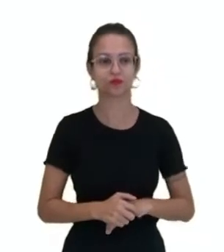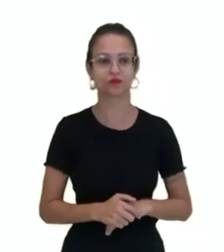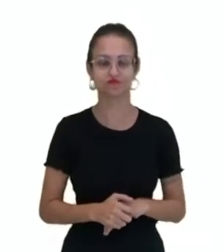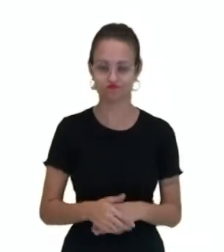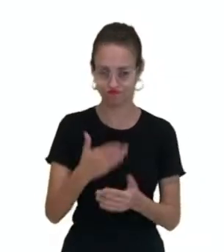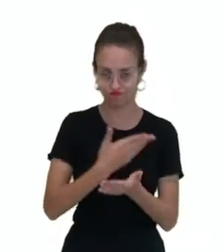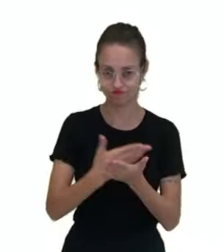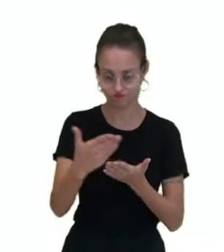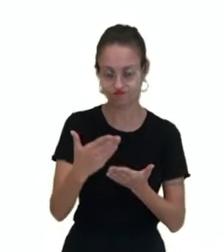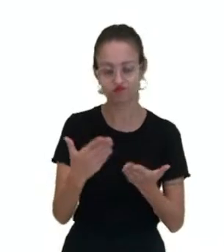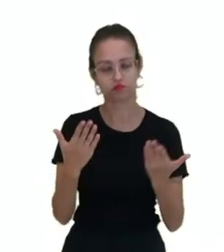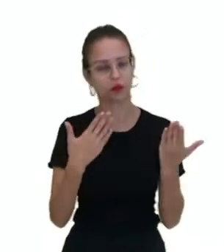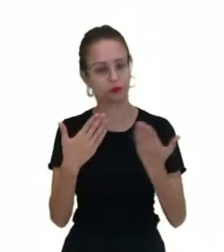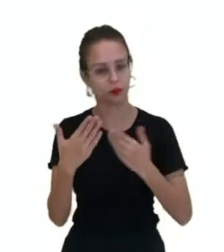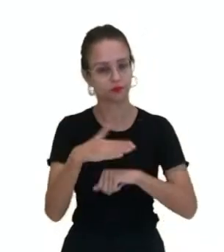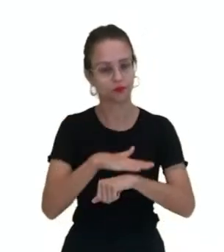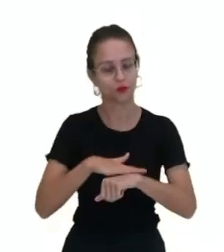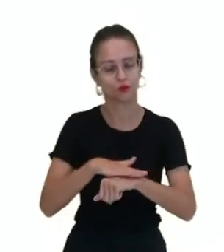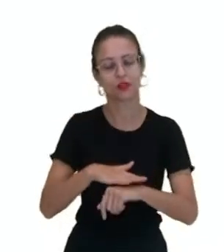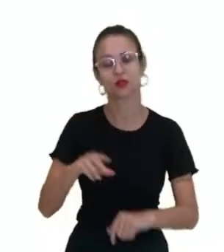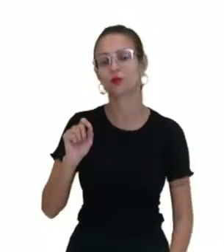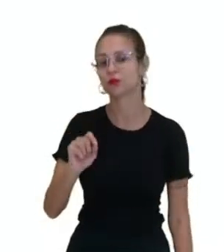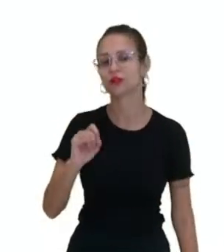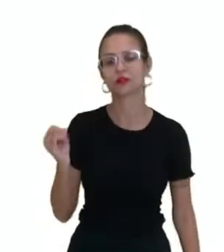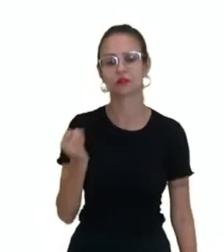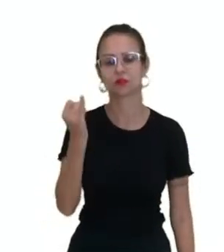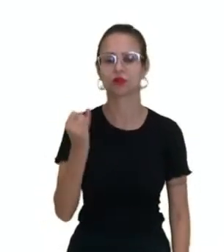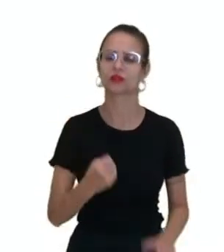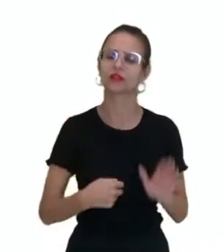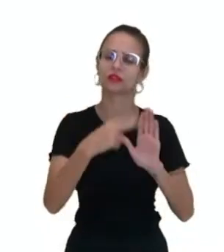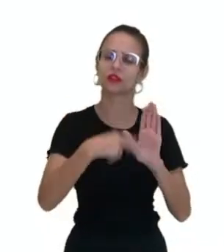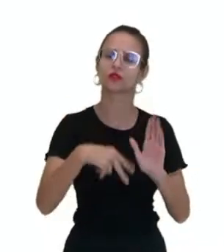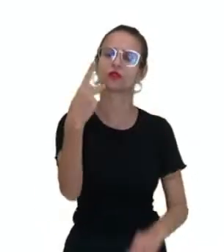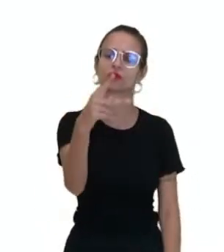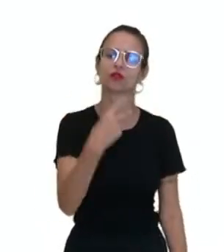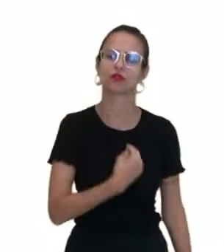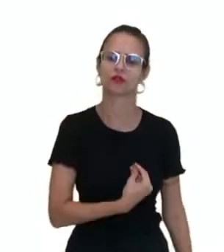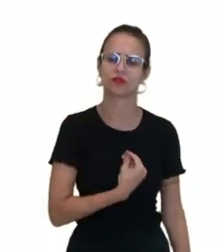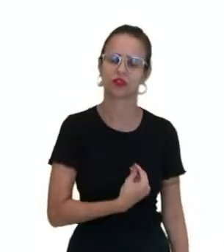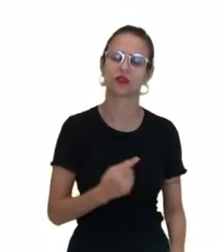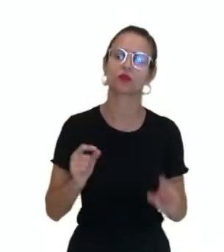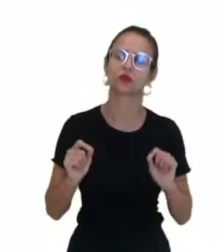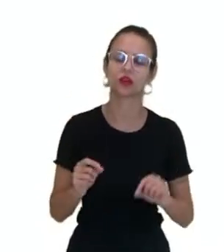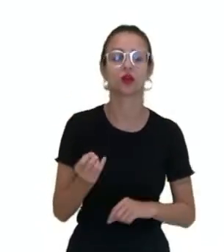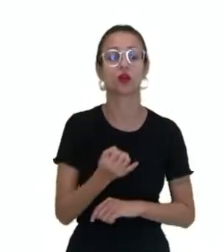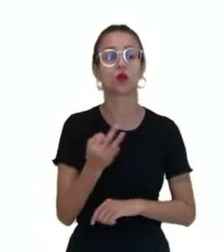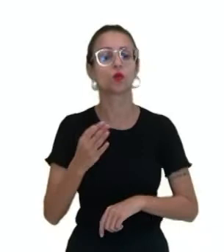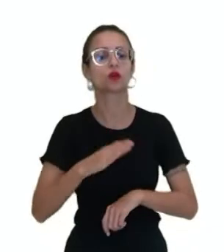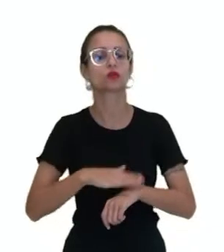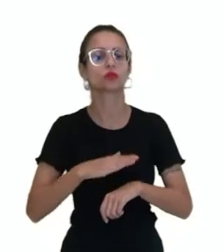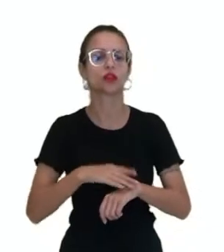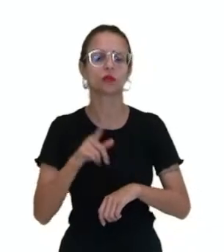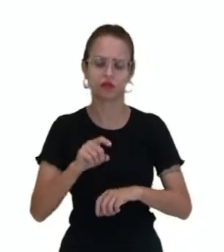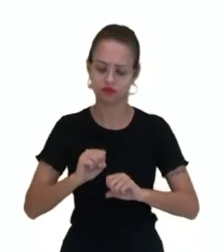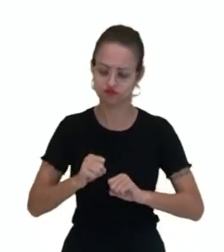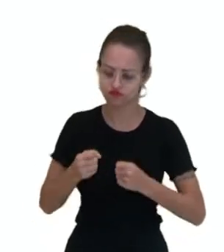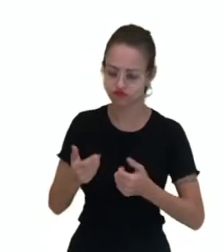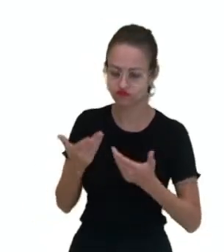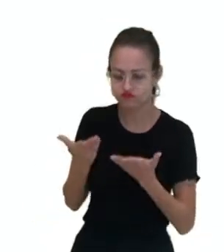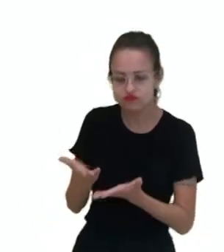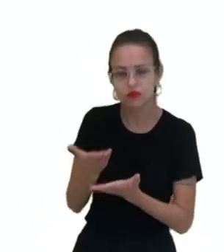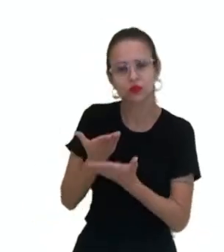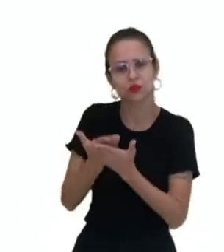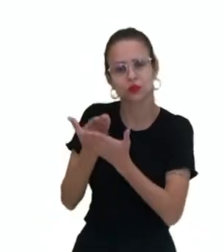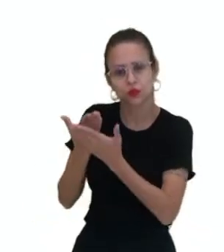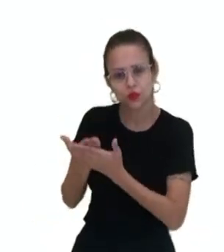início de conversa, qual a importância da leitura na sua vida? Quanto tempo você dedica à leitura de histórias,